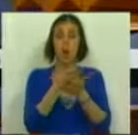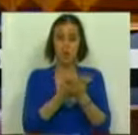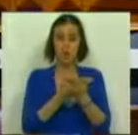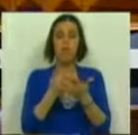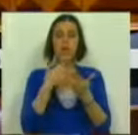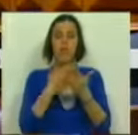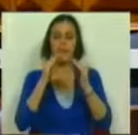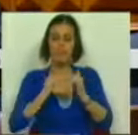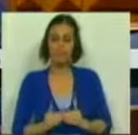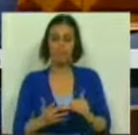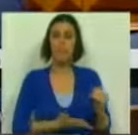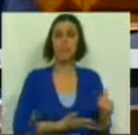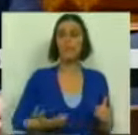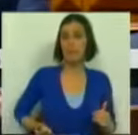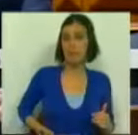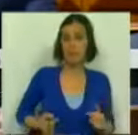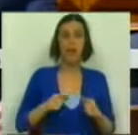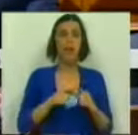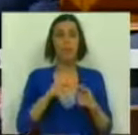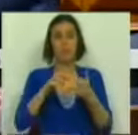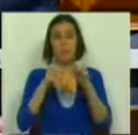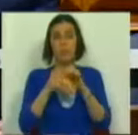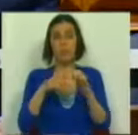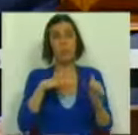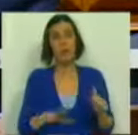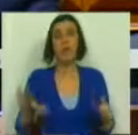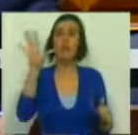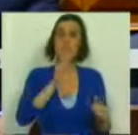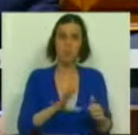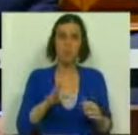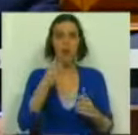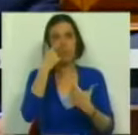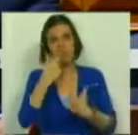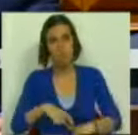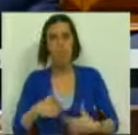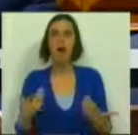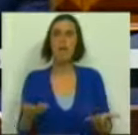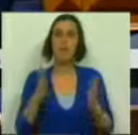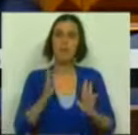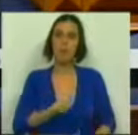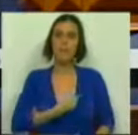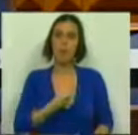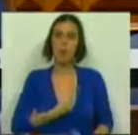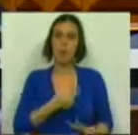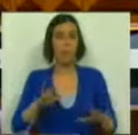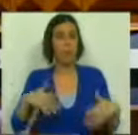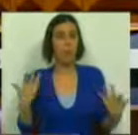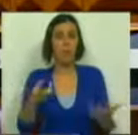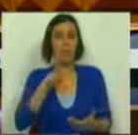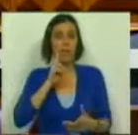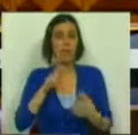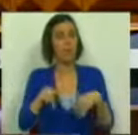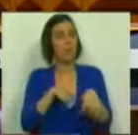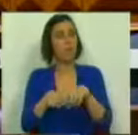para fazer baixar o desemprego, que é o flagelo nacional e humano, que tem que preocupar qualquer